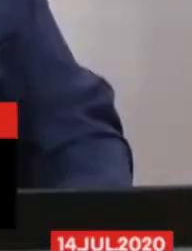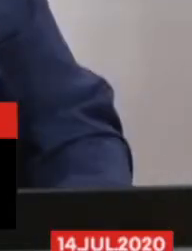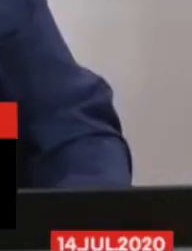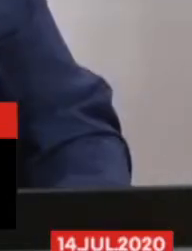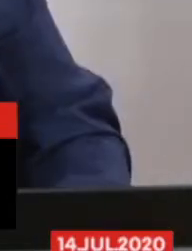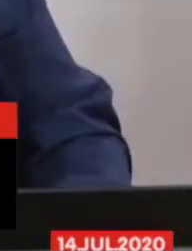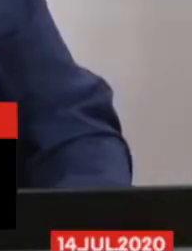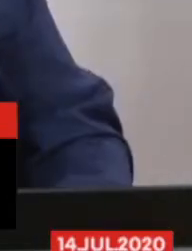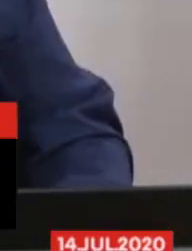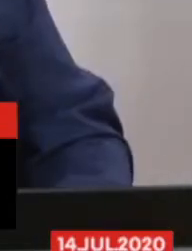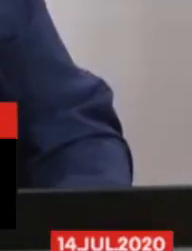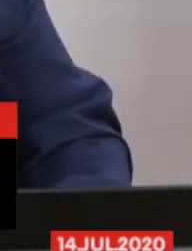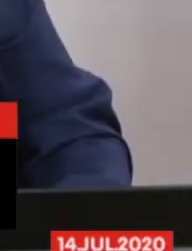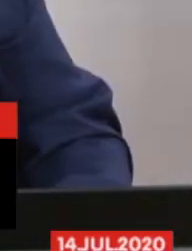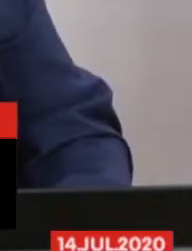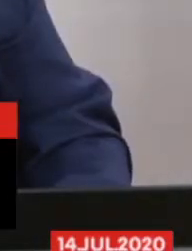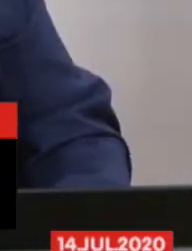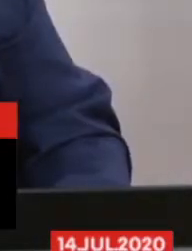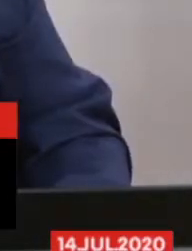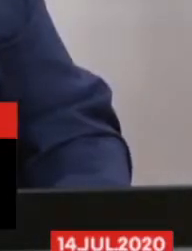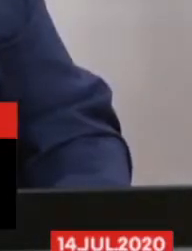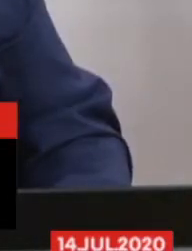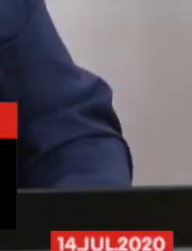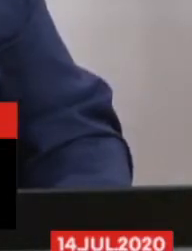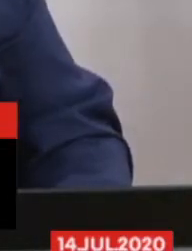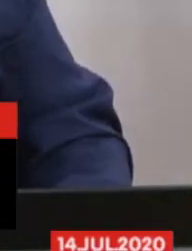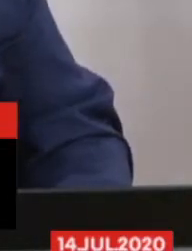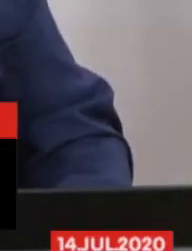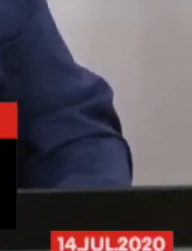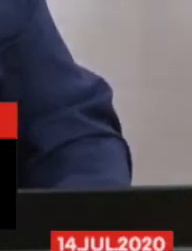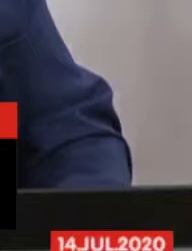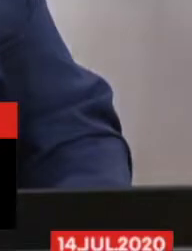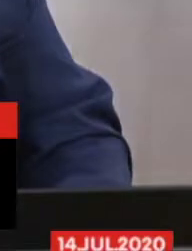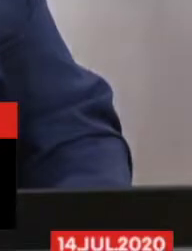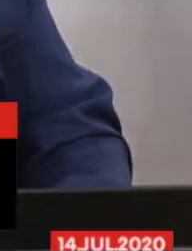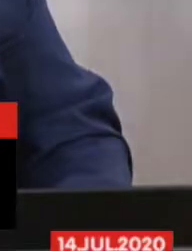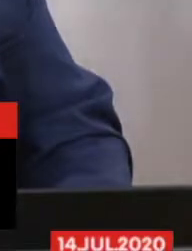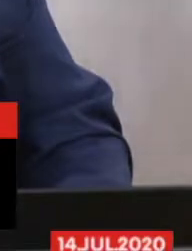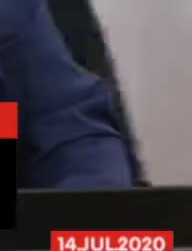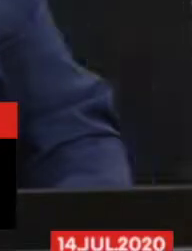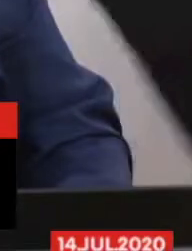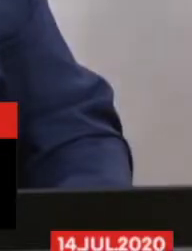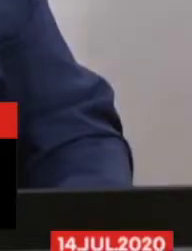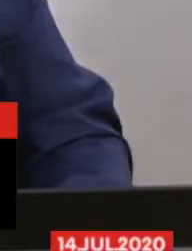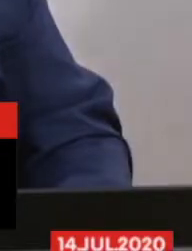Guilherme Cunha, Gil Pereira, Gustavo Santana,